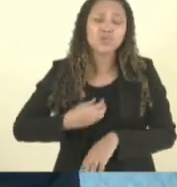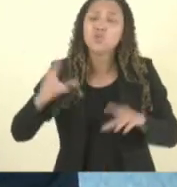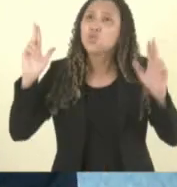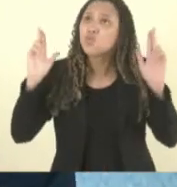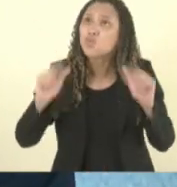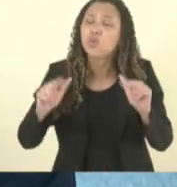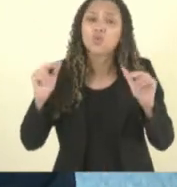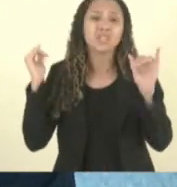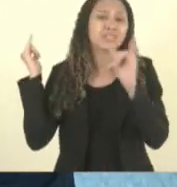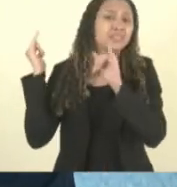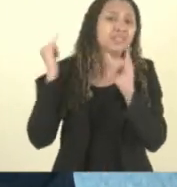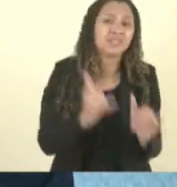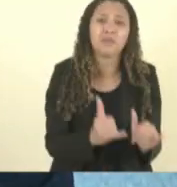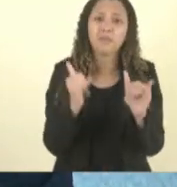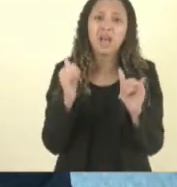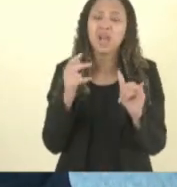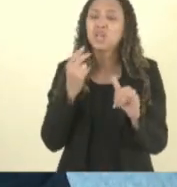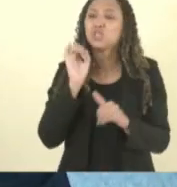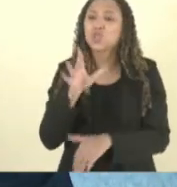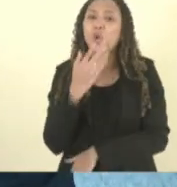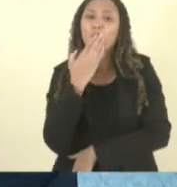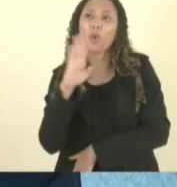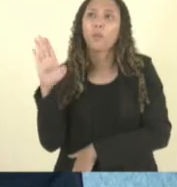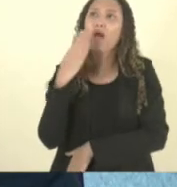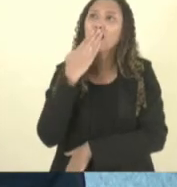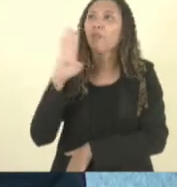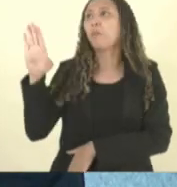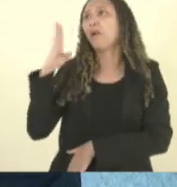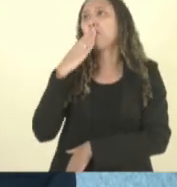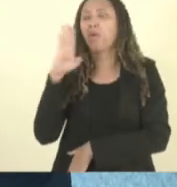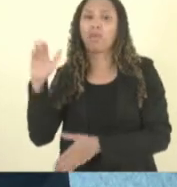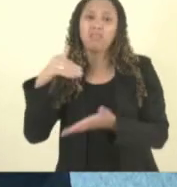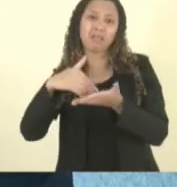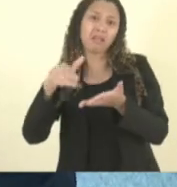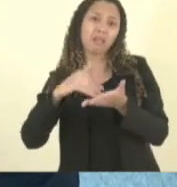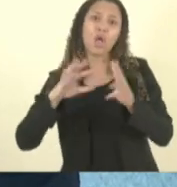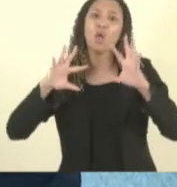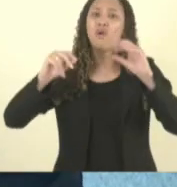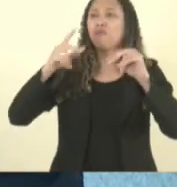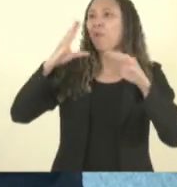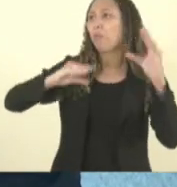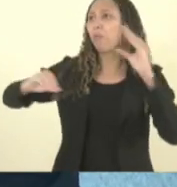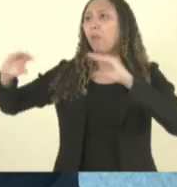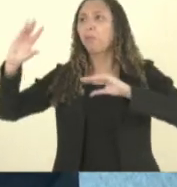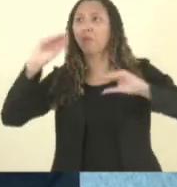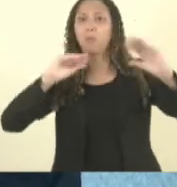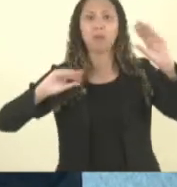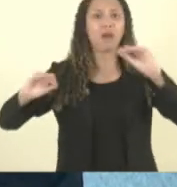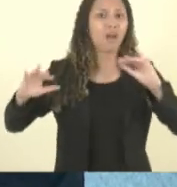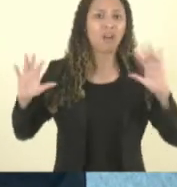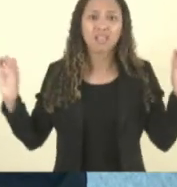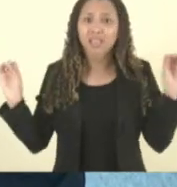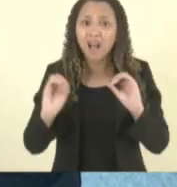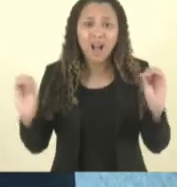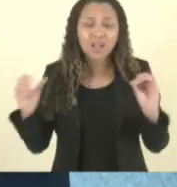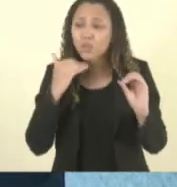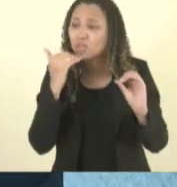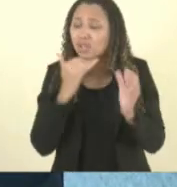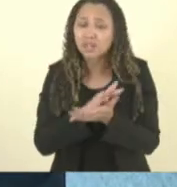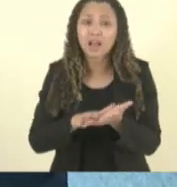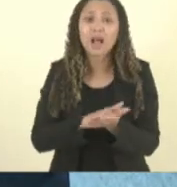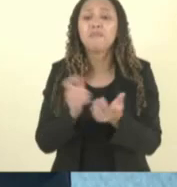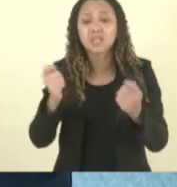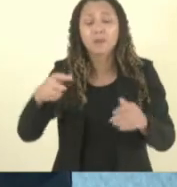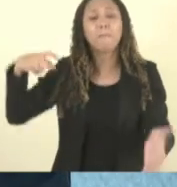ficar só na palavra secretária todo mundo falando tudo punição tem que